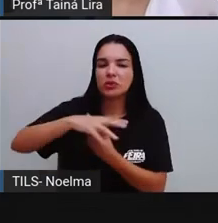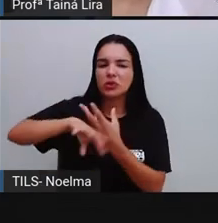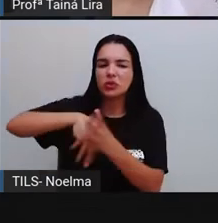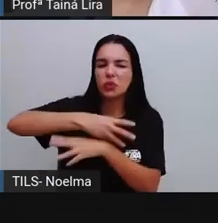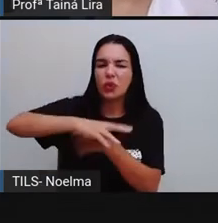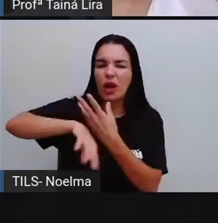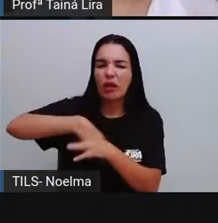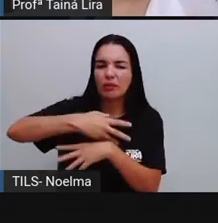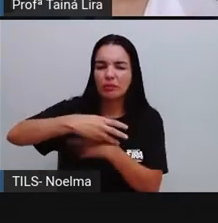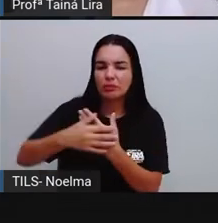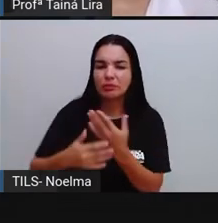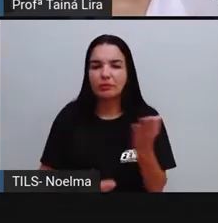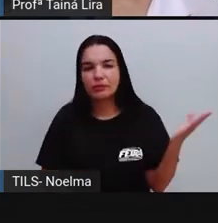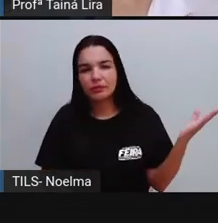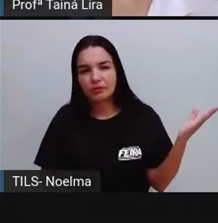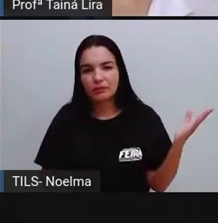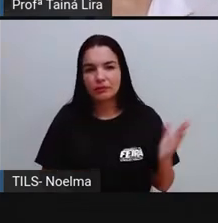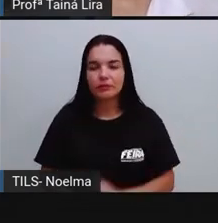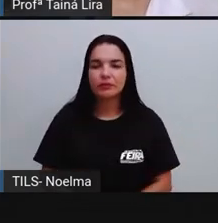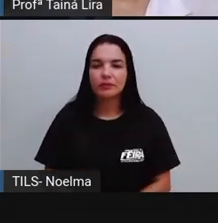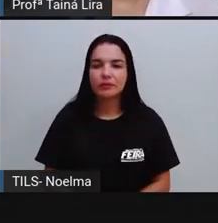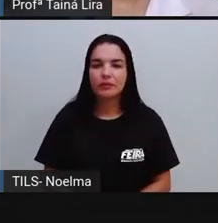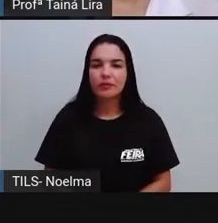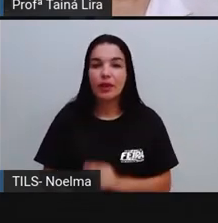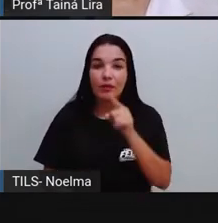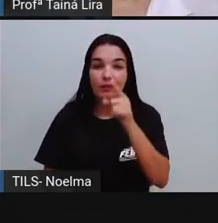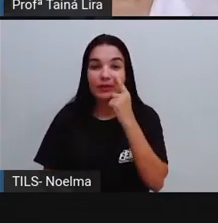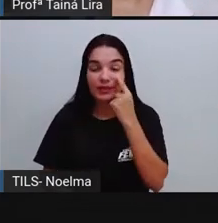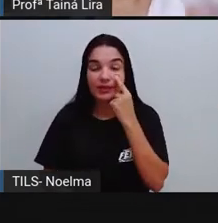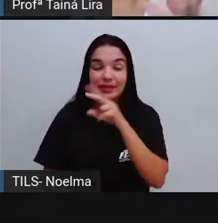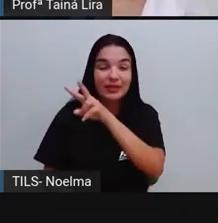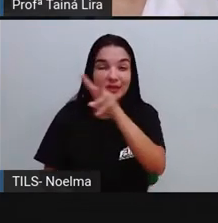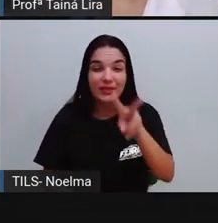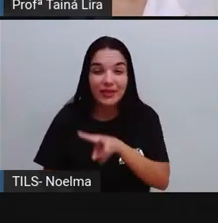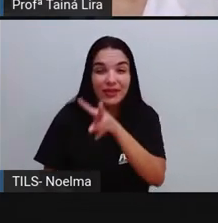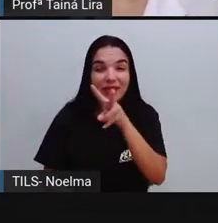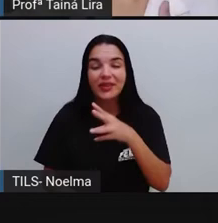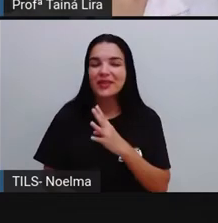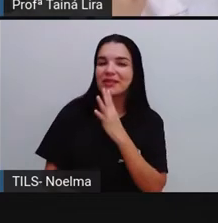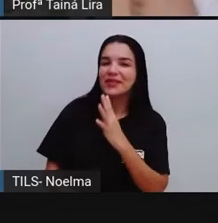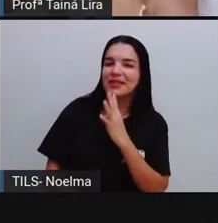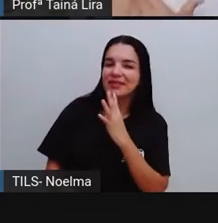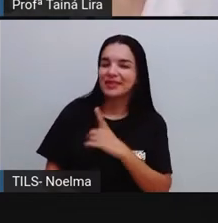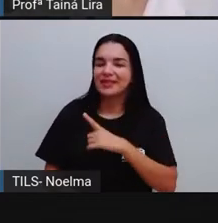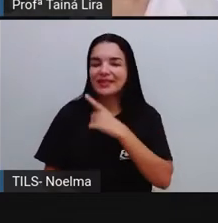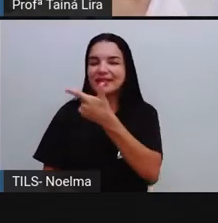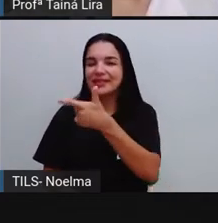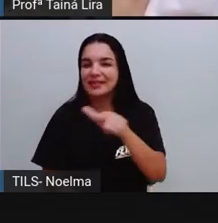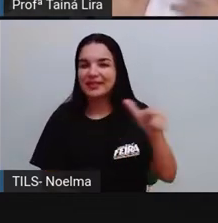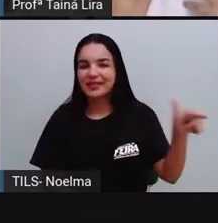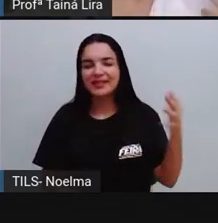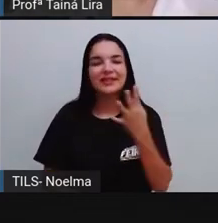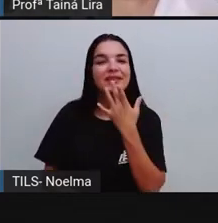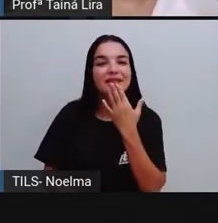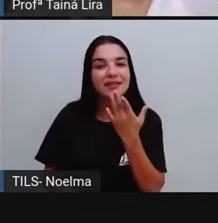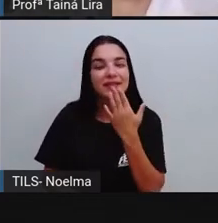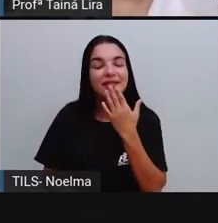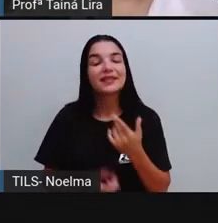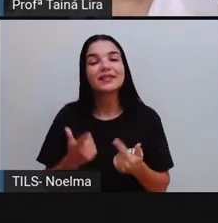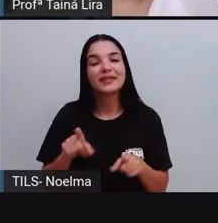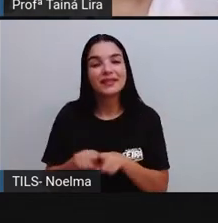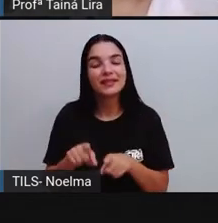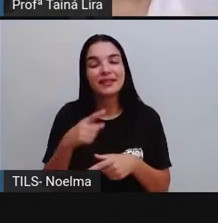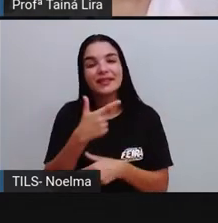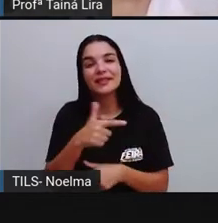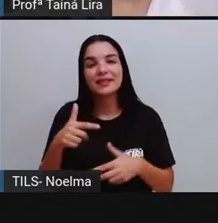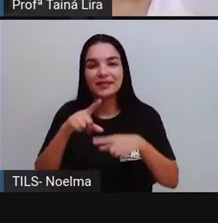lixo misturado. Então, para vocês, né, já irem vendo que existem também outras cores e outros materiais,